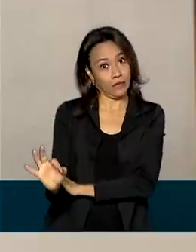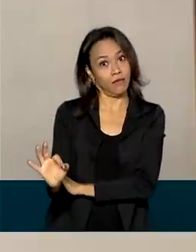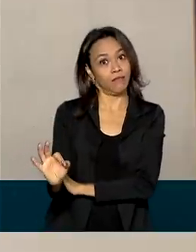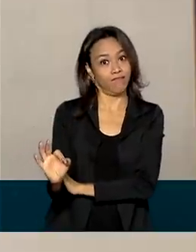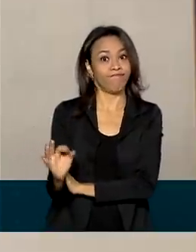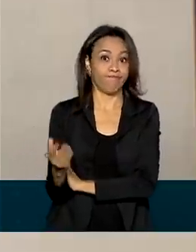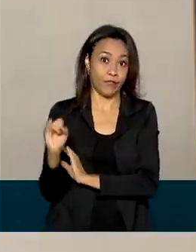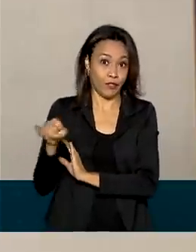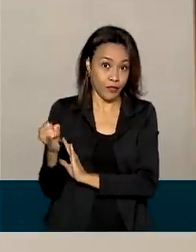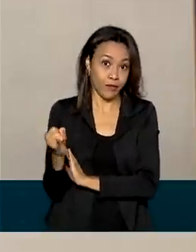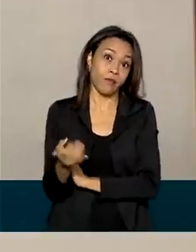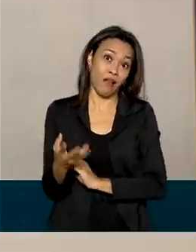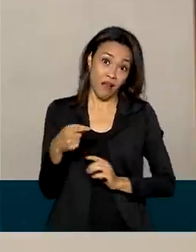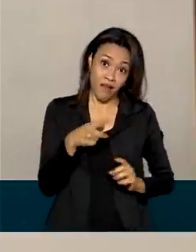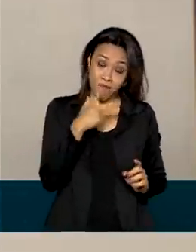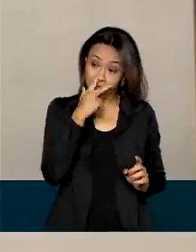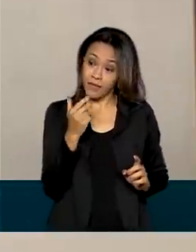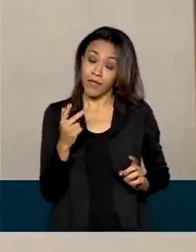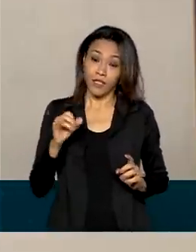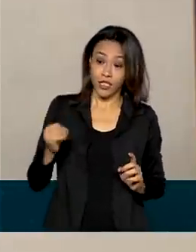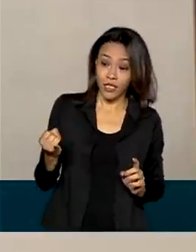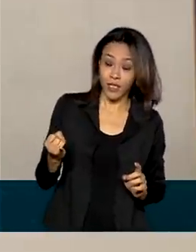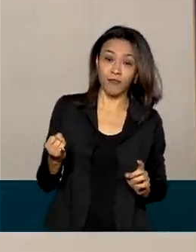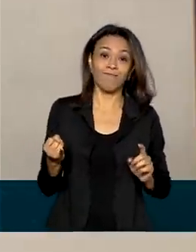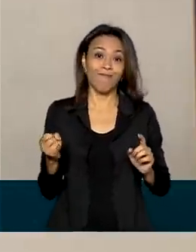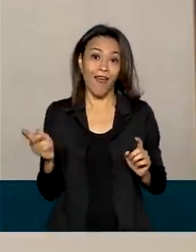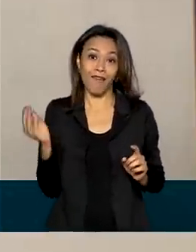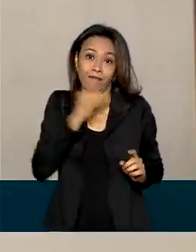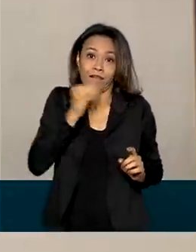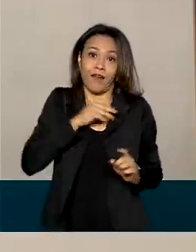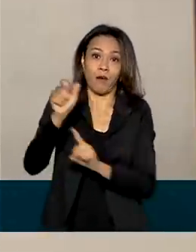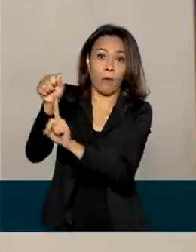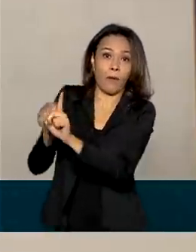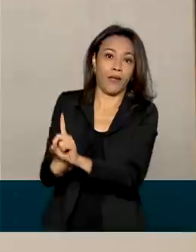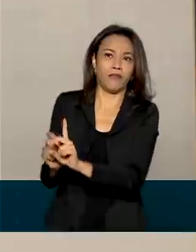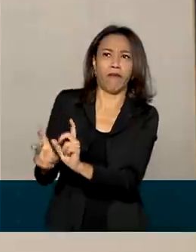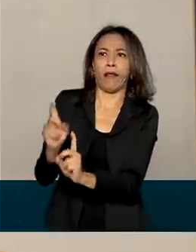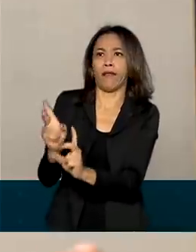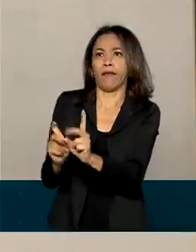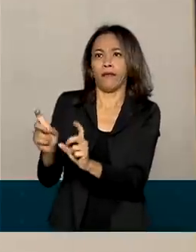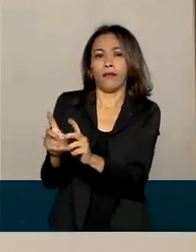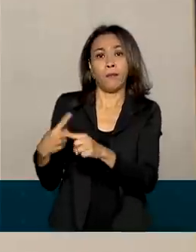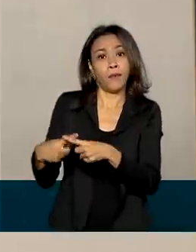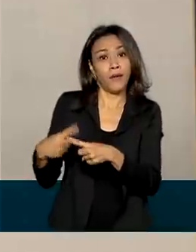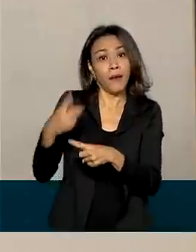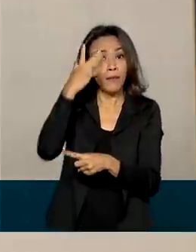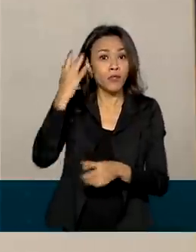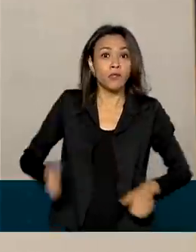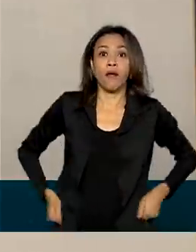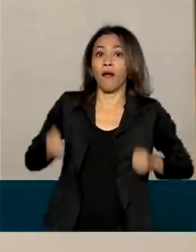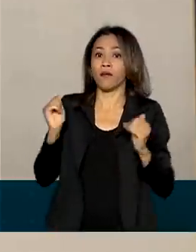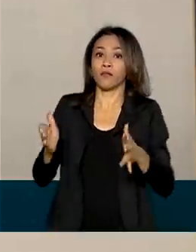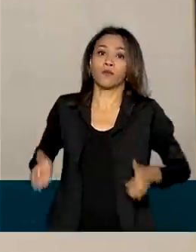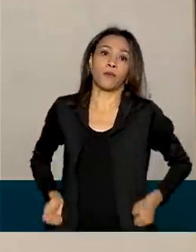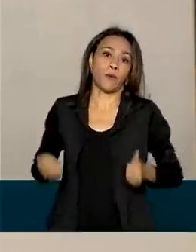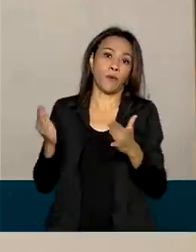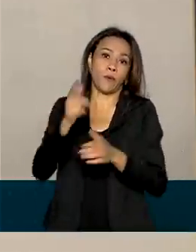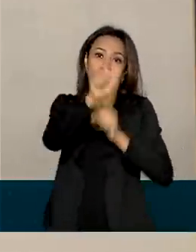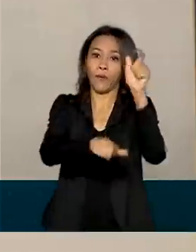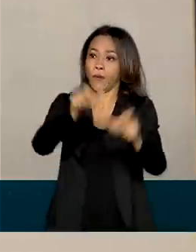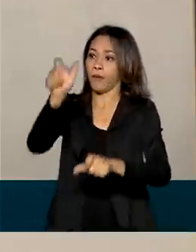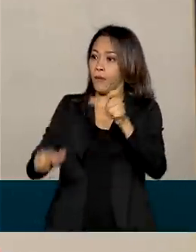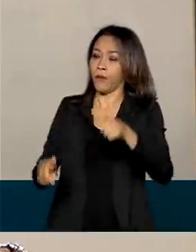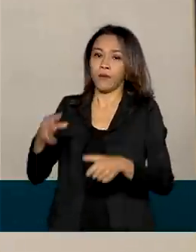comparação injusta? É, porque janeiro é um mês tradicionalmente fraco em vendas, até porque o consumidor gastou os seus recursos, o seu